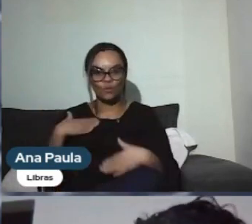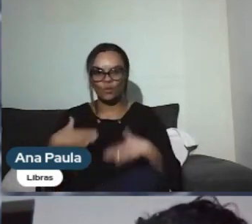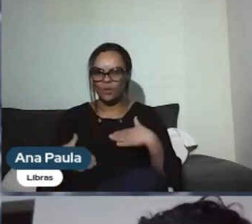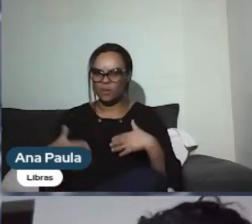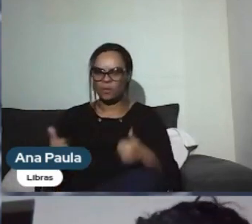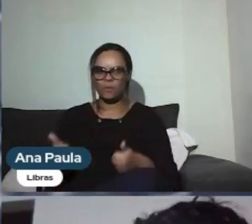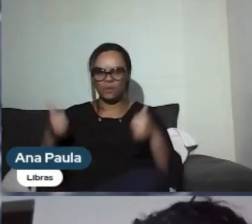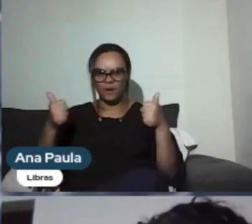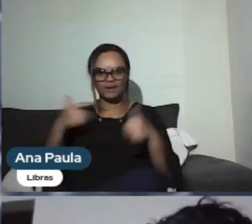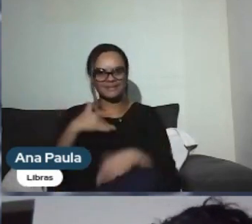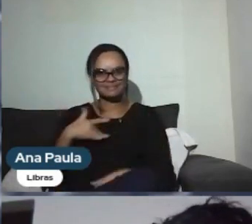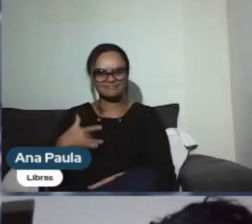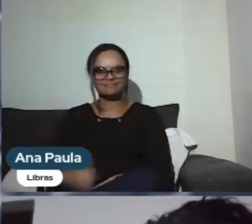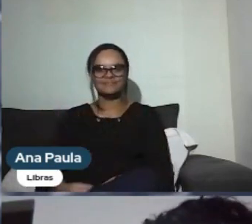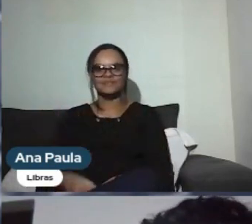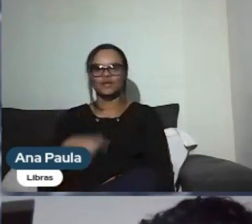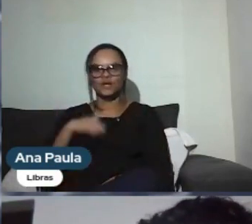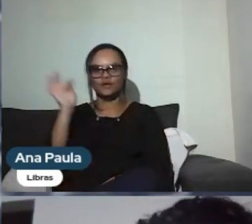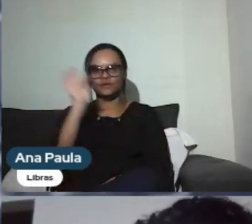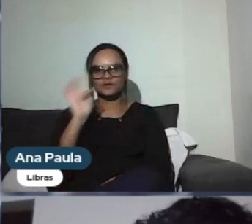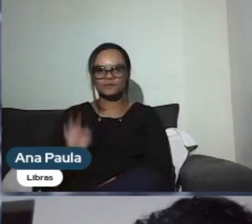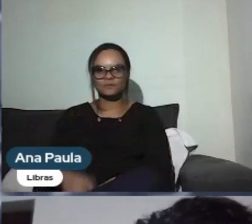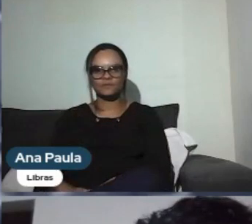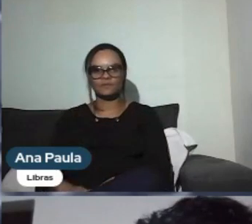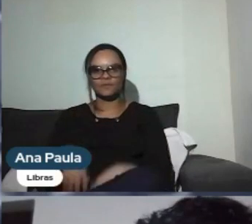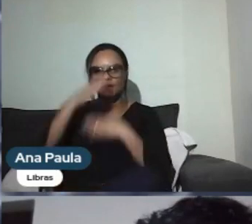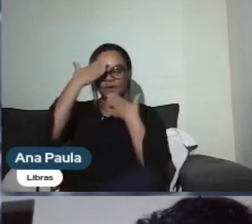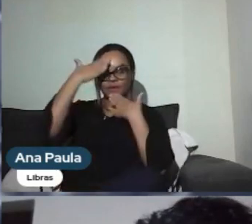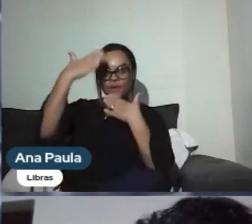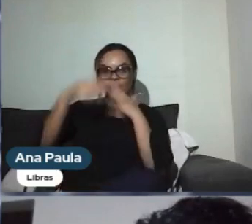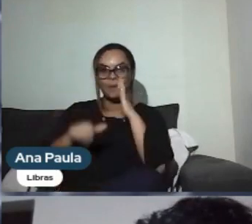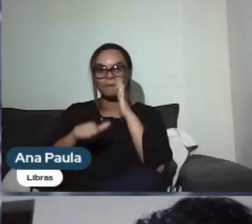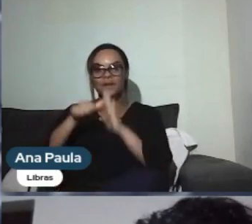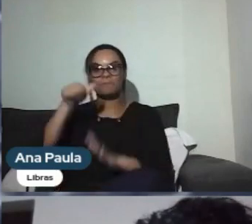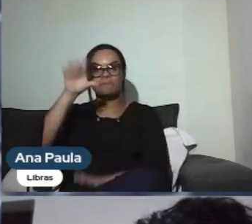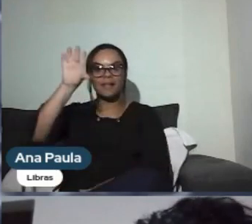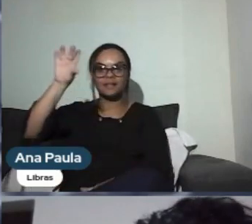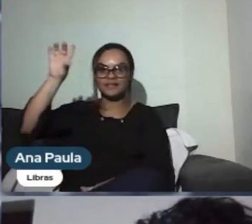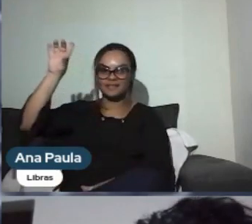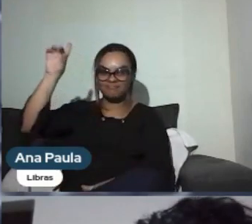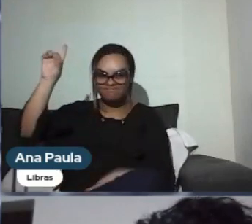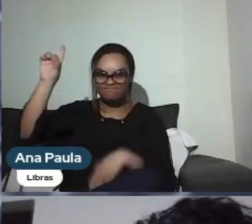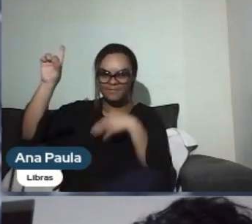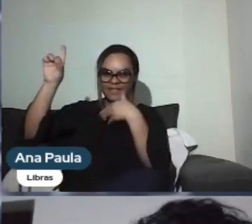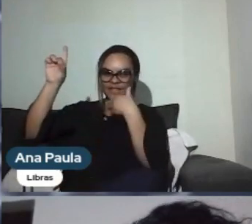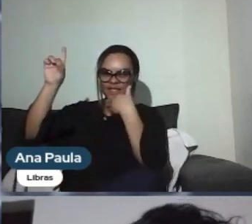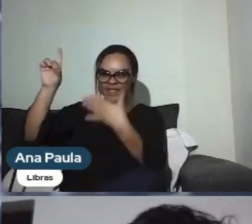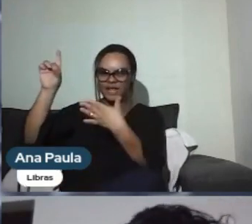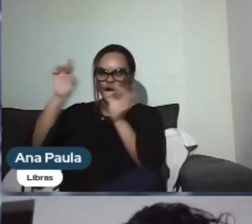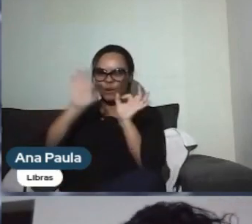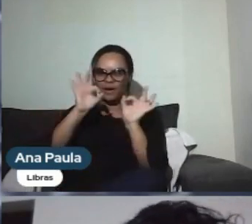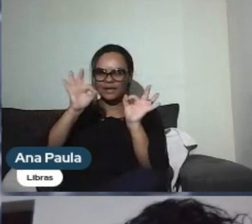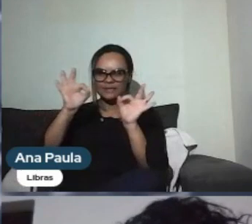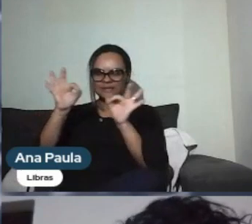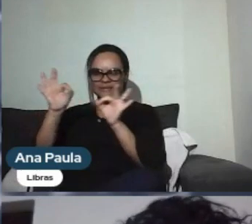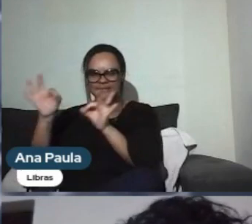de saúde, e muito feliz. Eu quero agradecer primeiramente a Deus por ter passado todo esse tempo aí na